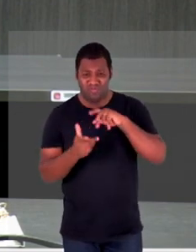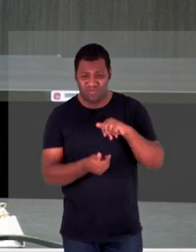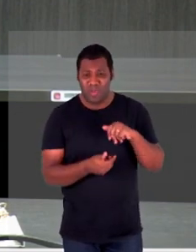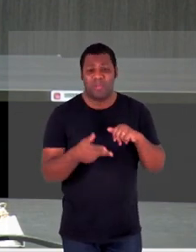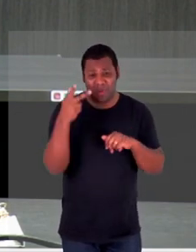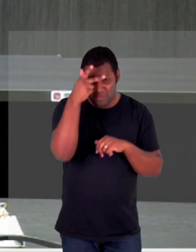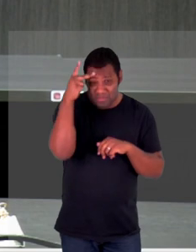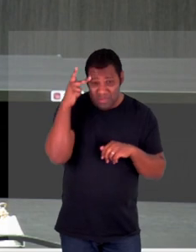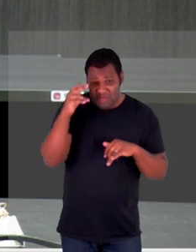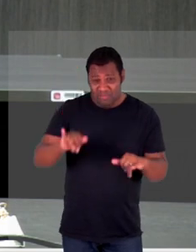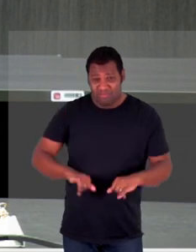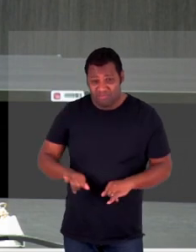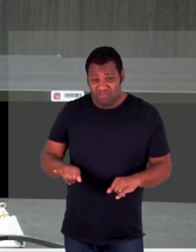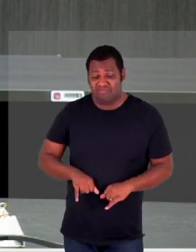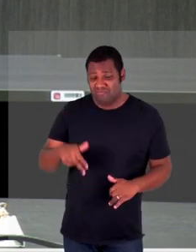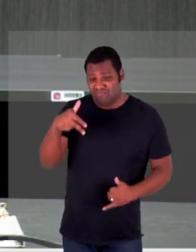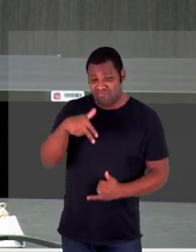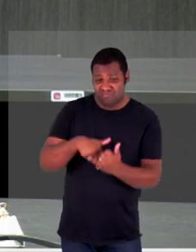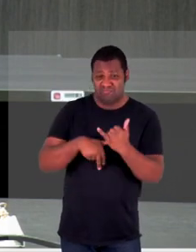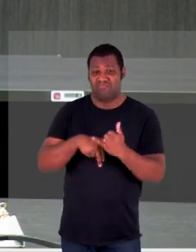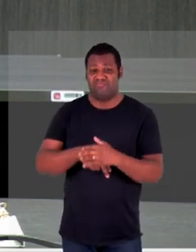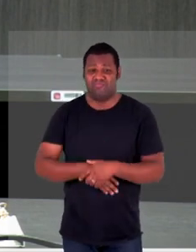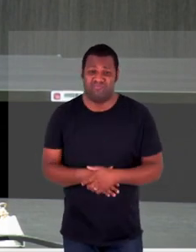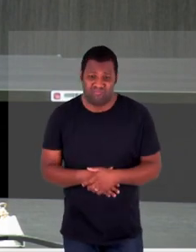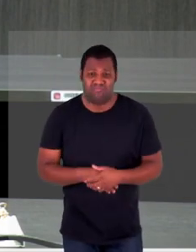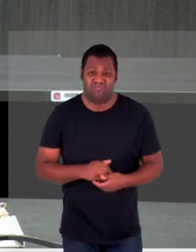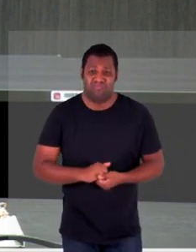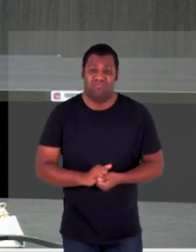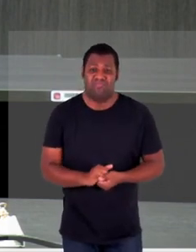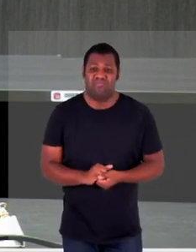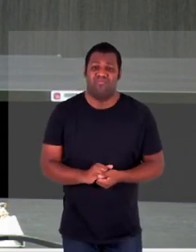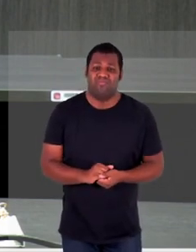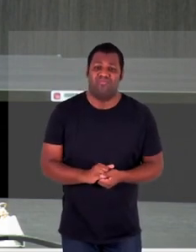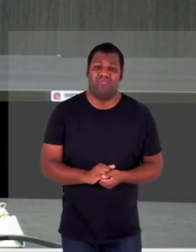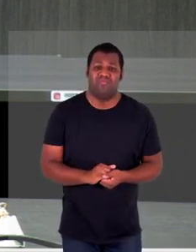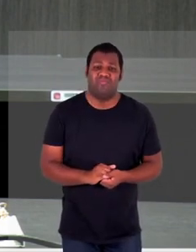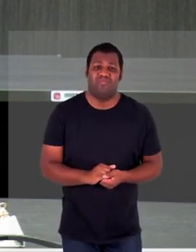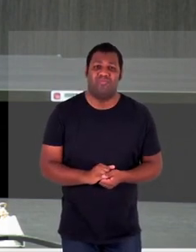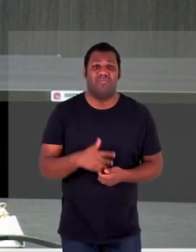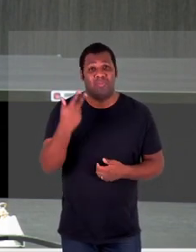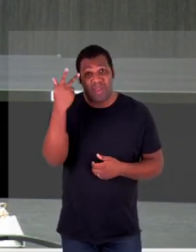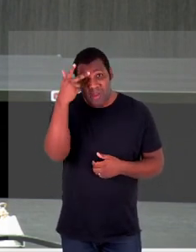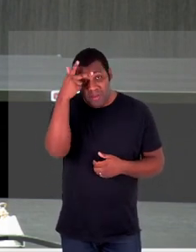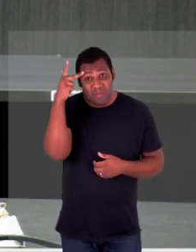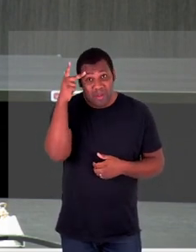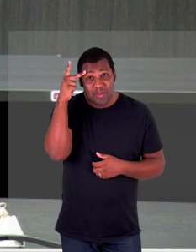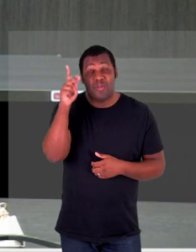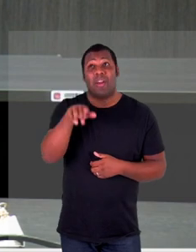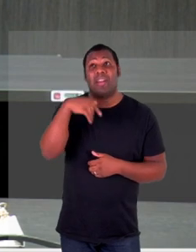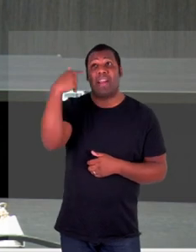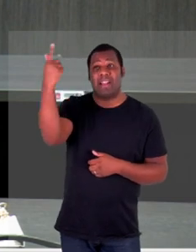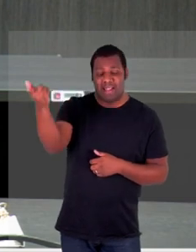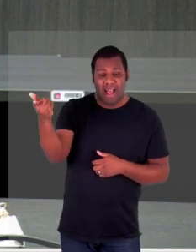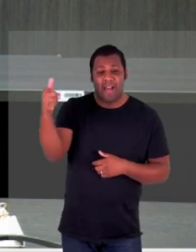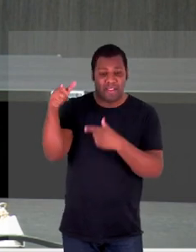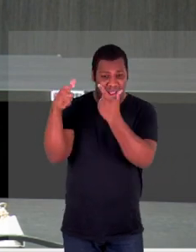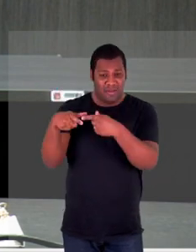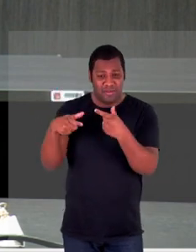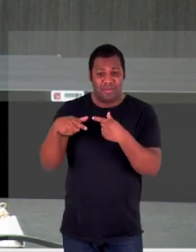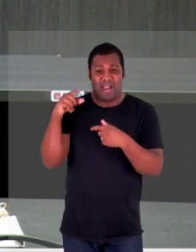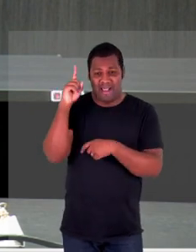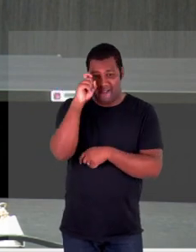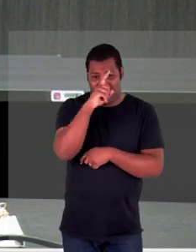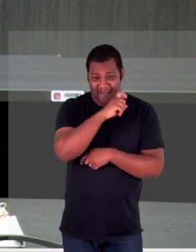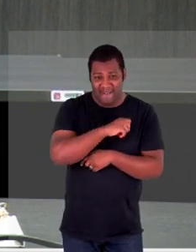um refugiado, um familiar de uma pessoa que está fora do país em uma área de guerra ou mesmo um brasileiro que